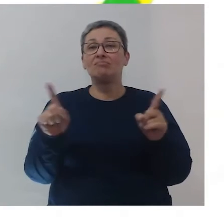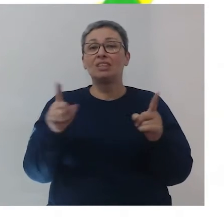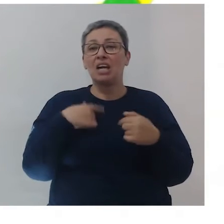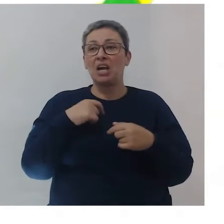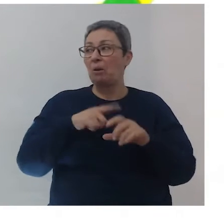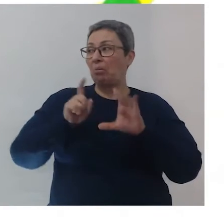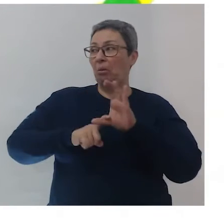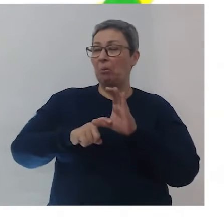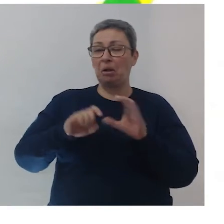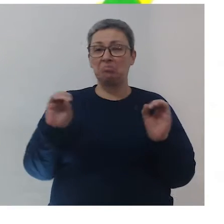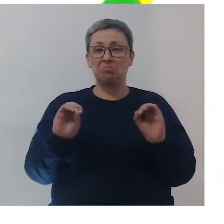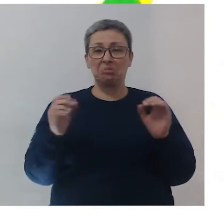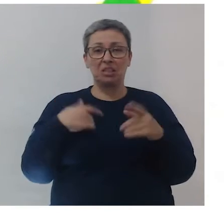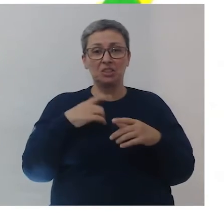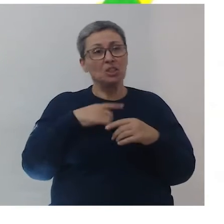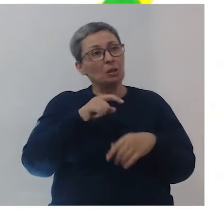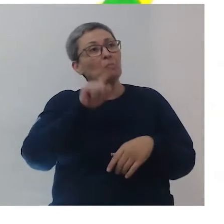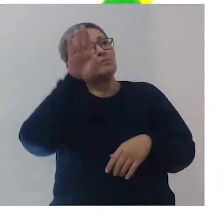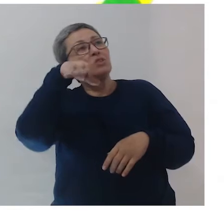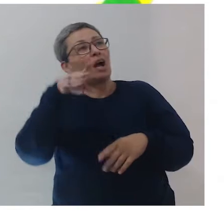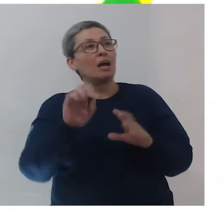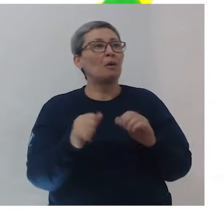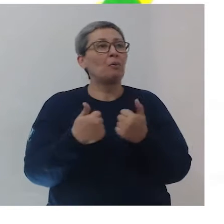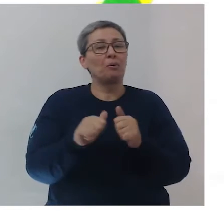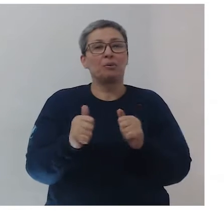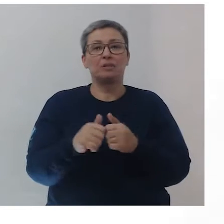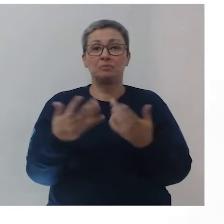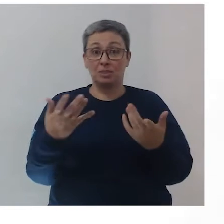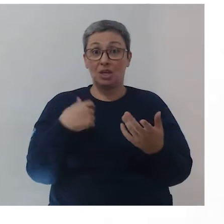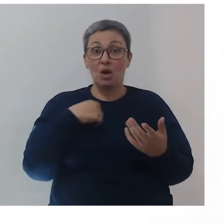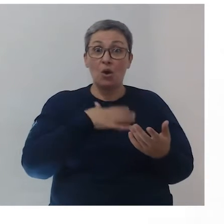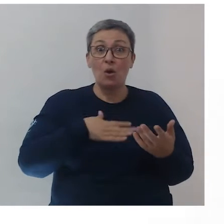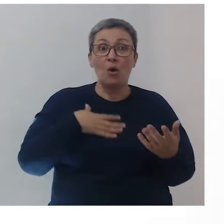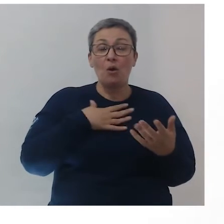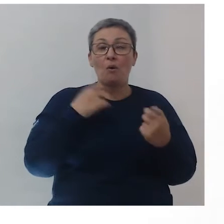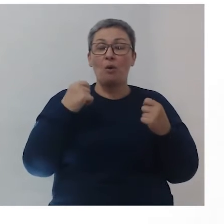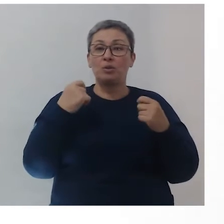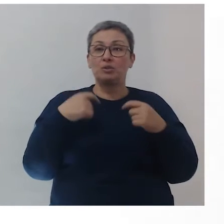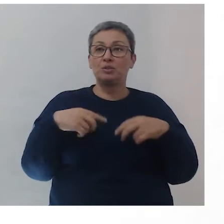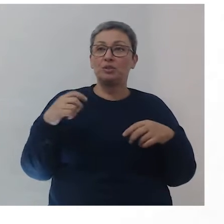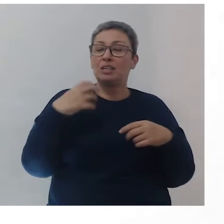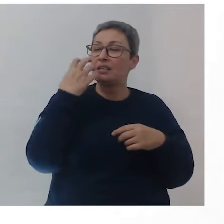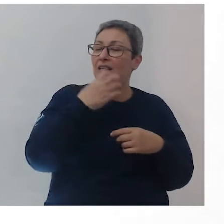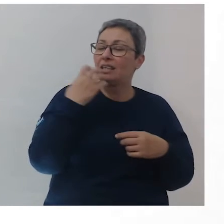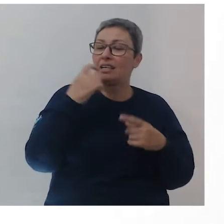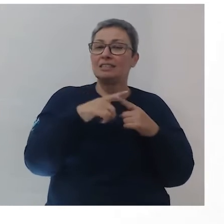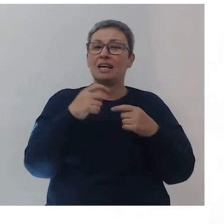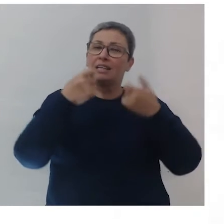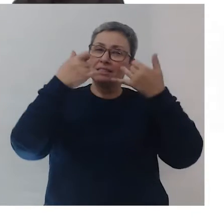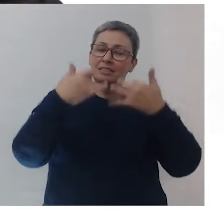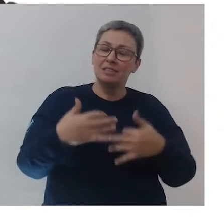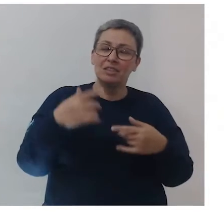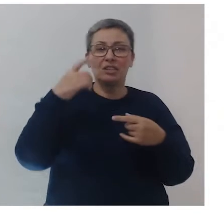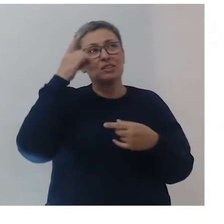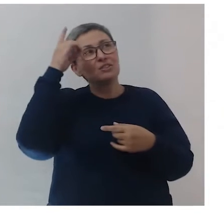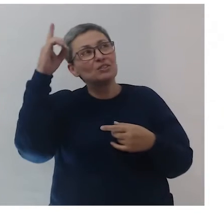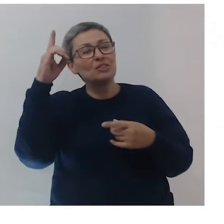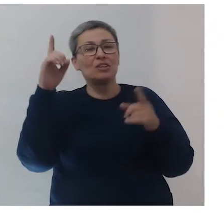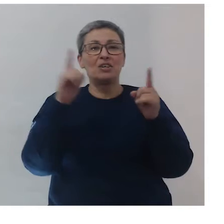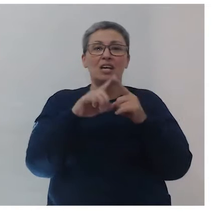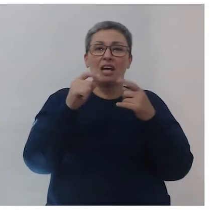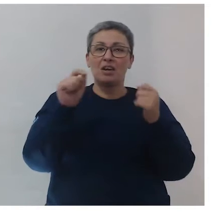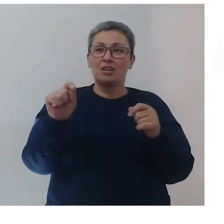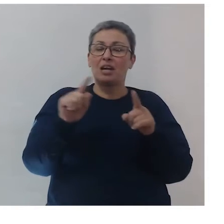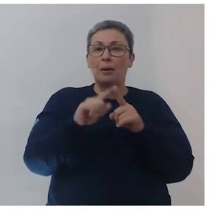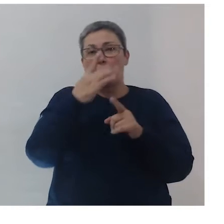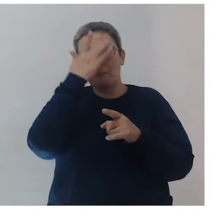Eu não dependo dos outros, assim, pra pegar um ônibus. Eu gosto de louvar, eu gosto de, assim, falar de Deus. Aí ela deixou de ser